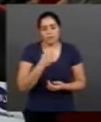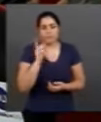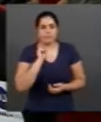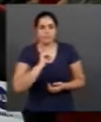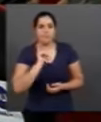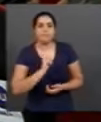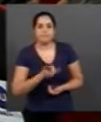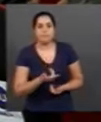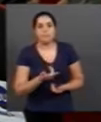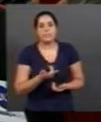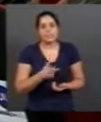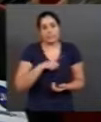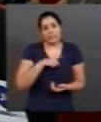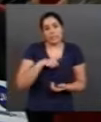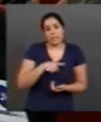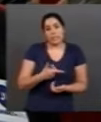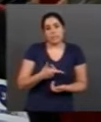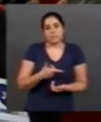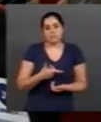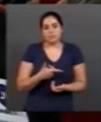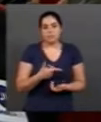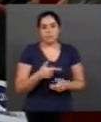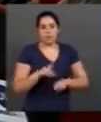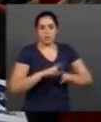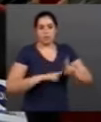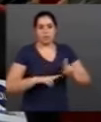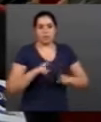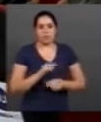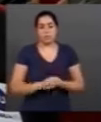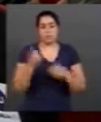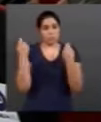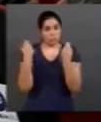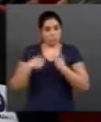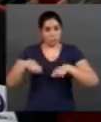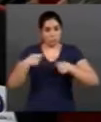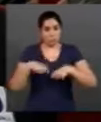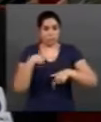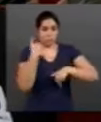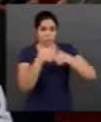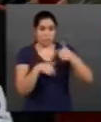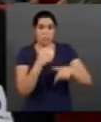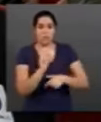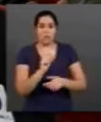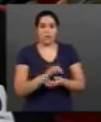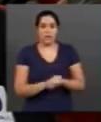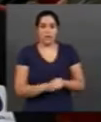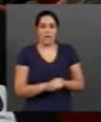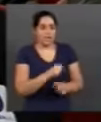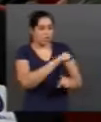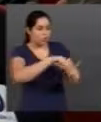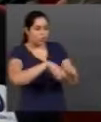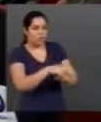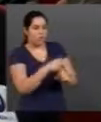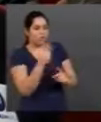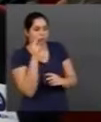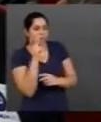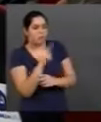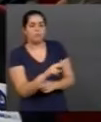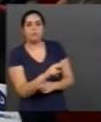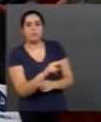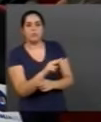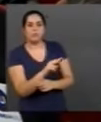de Uberlândia. Agora, nós precisamos fazer esse trabalho de que ela seja vista pela sociedade não apenas como